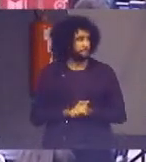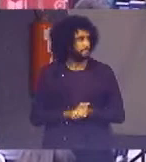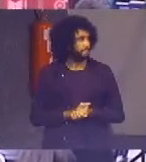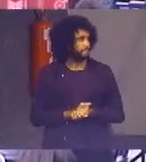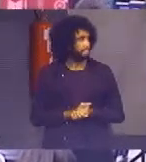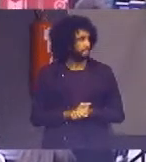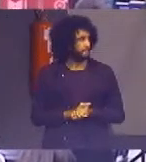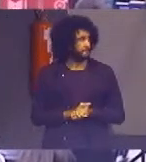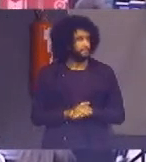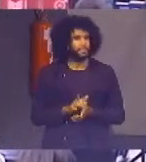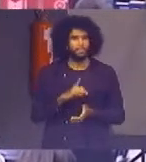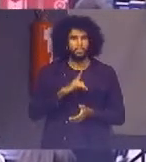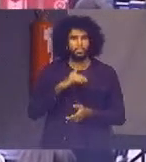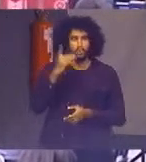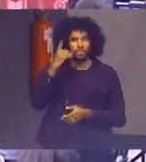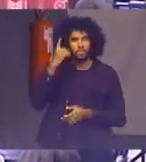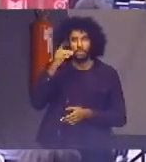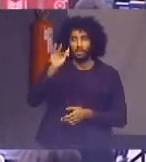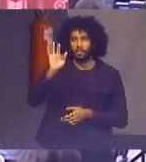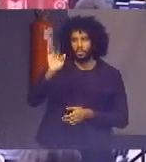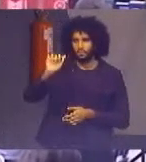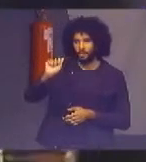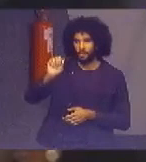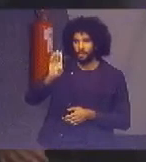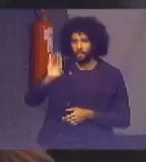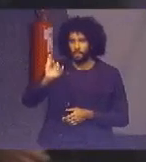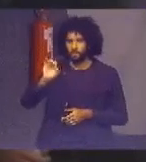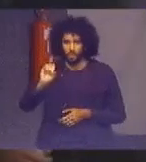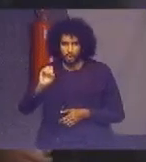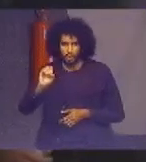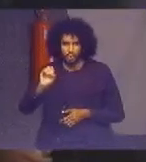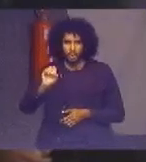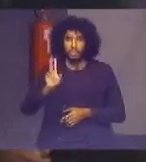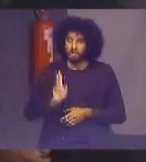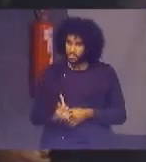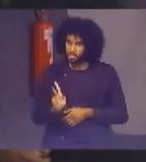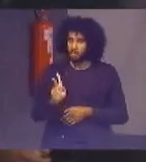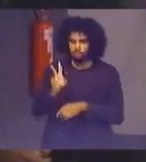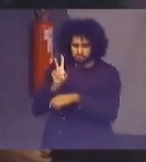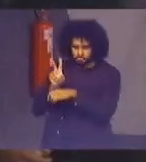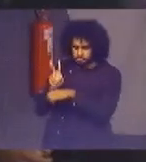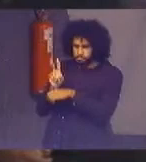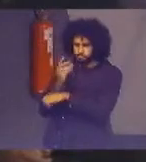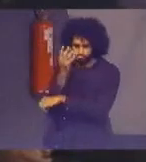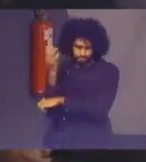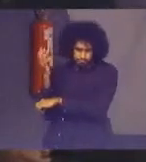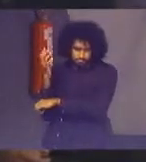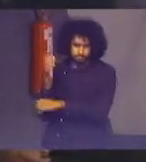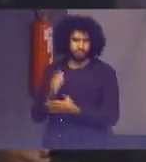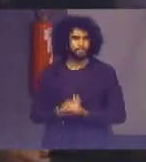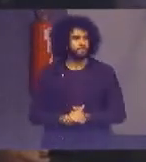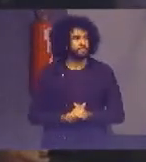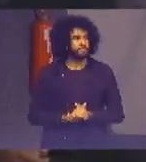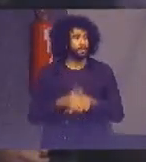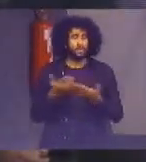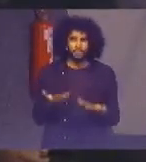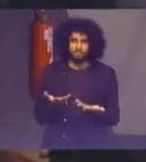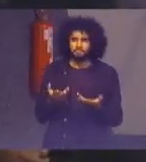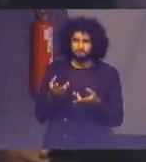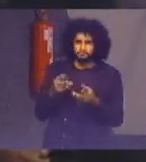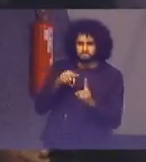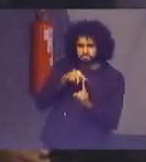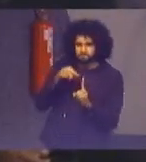deputado Fábio Feldman, que sempre foi um grande defensor do meio ambiente sustentável. Sob essa perspectiva,